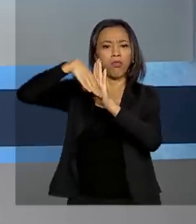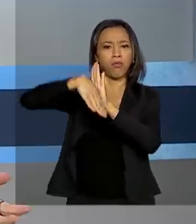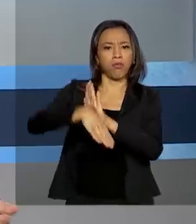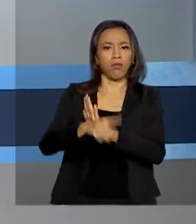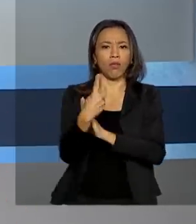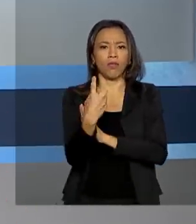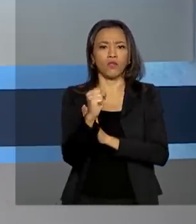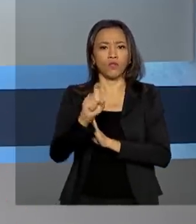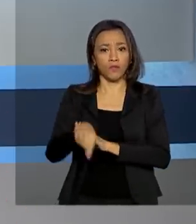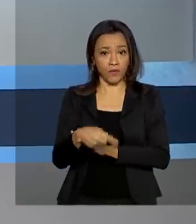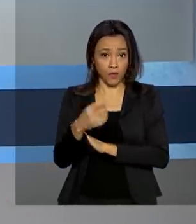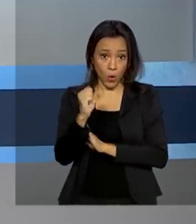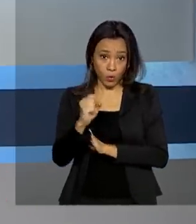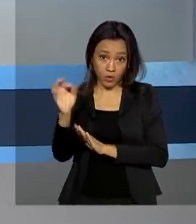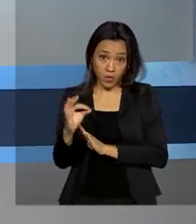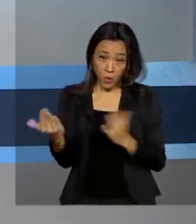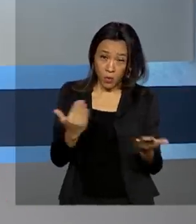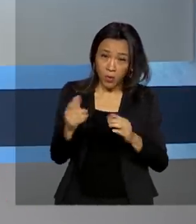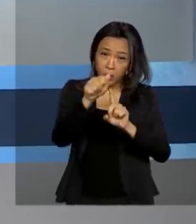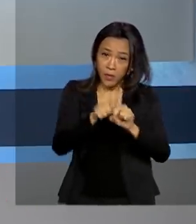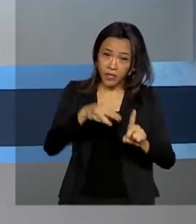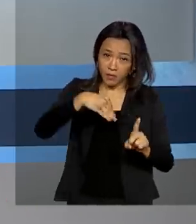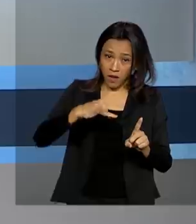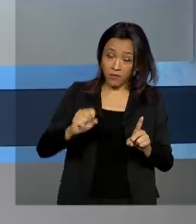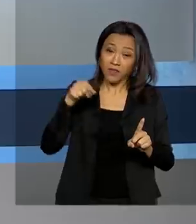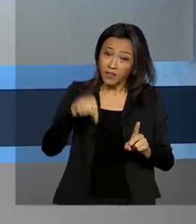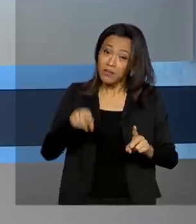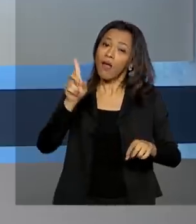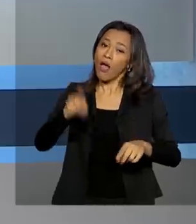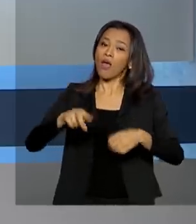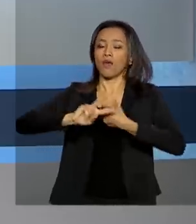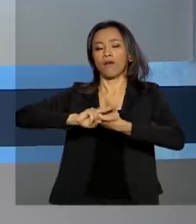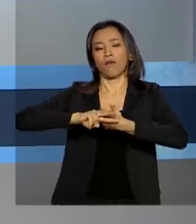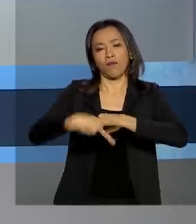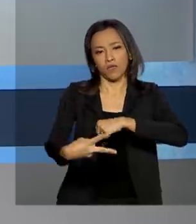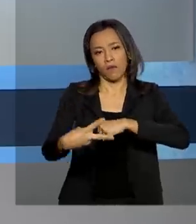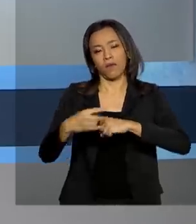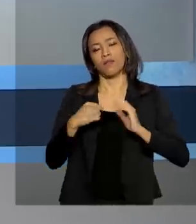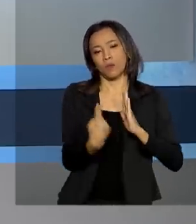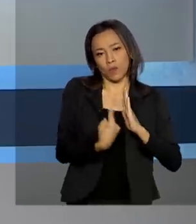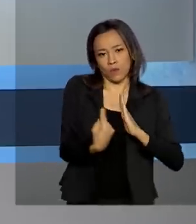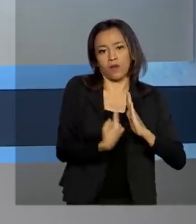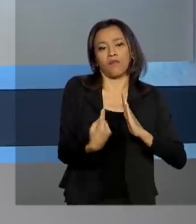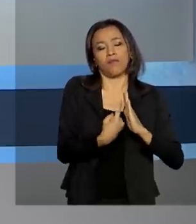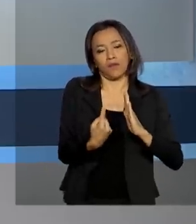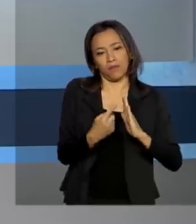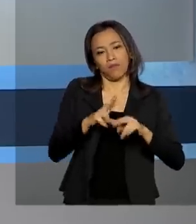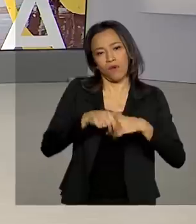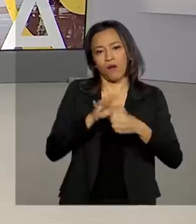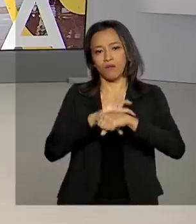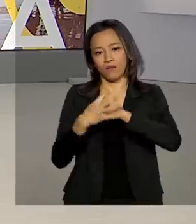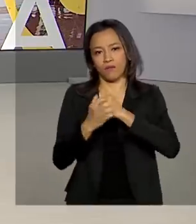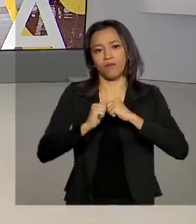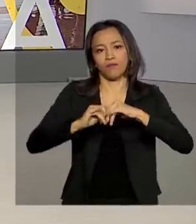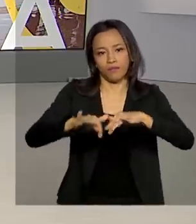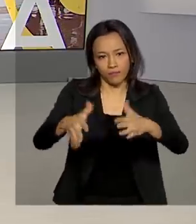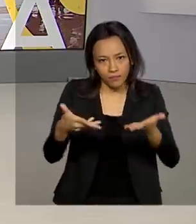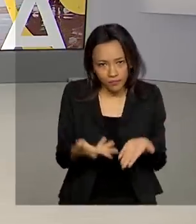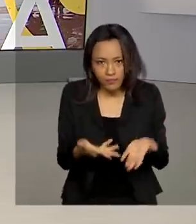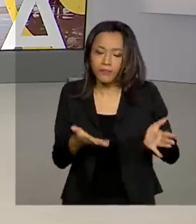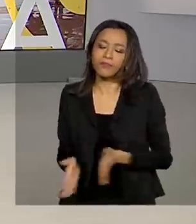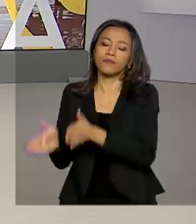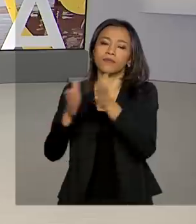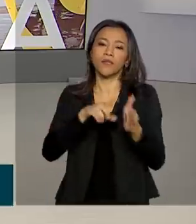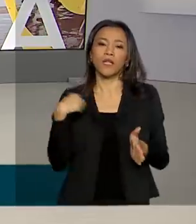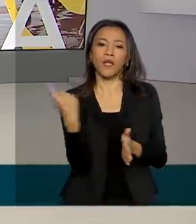março. Segundo o IBGE, esse resultado já reflete os efeitos do isolamento social provocado pela pandemia. O Brasil em